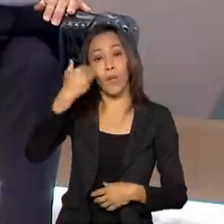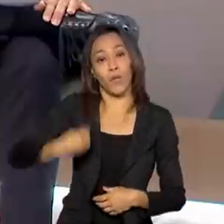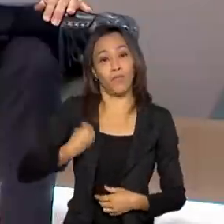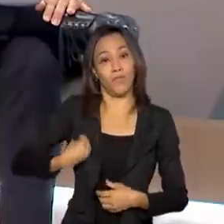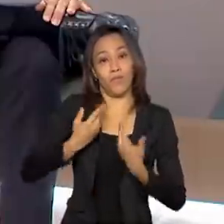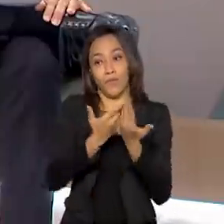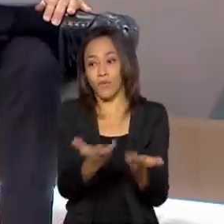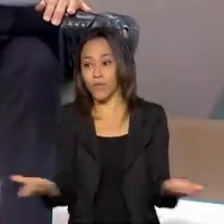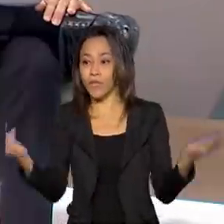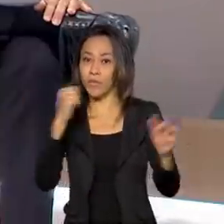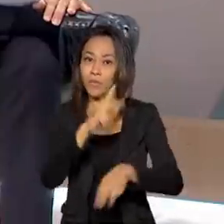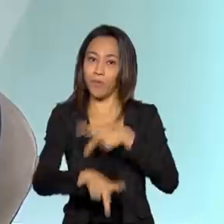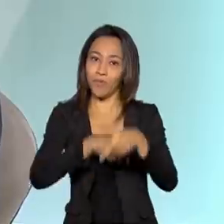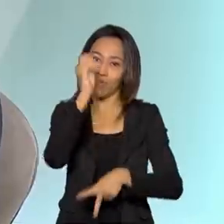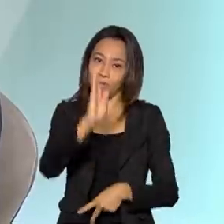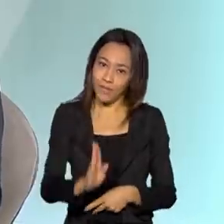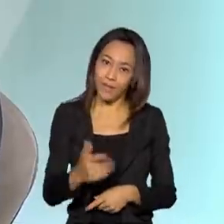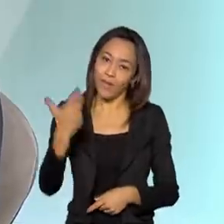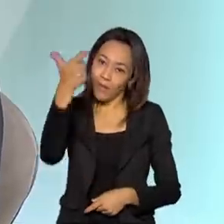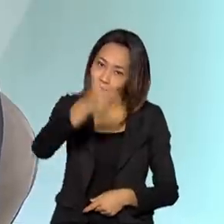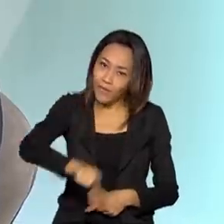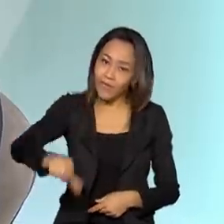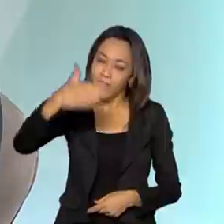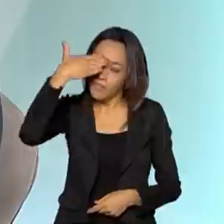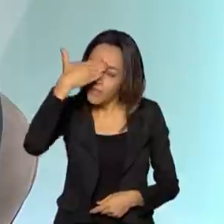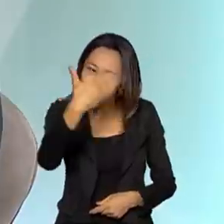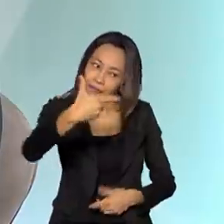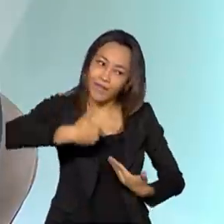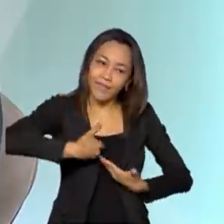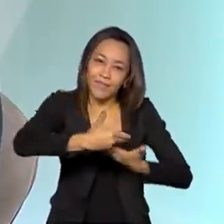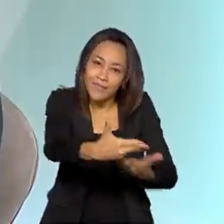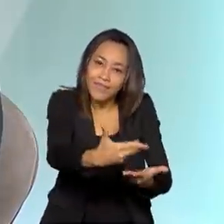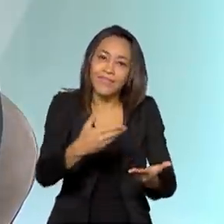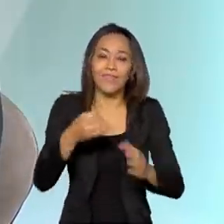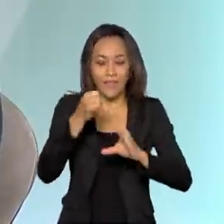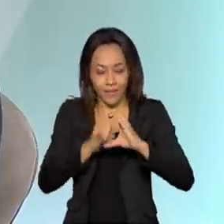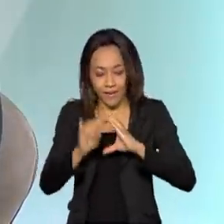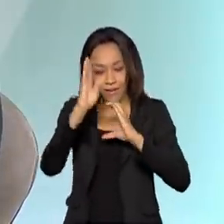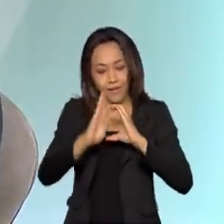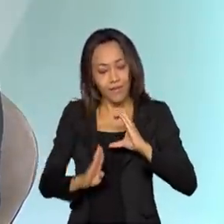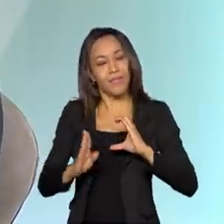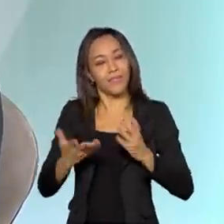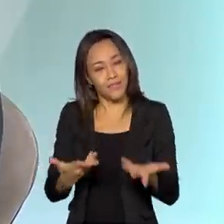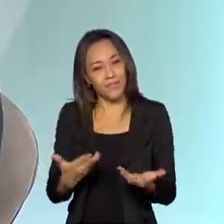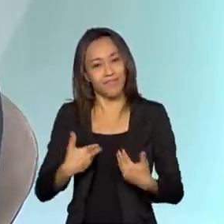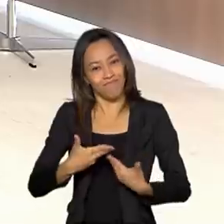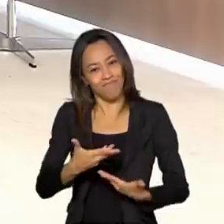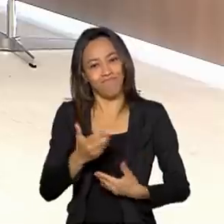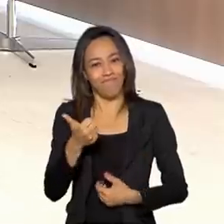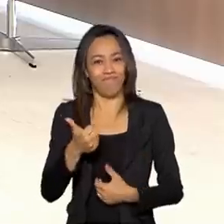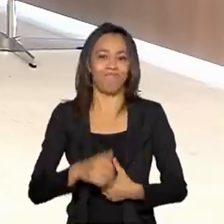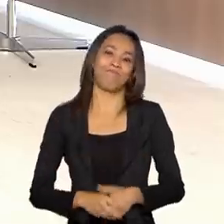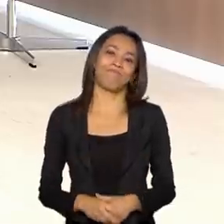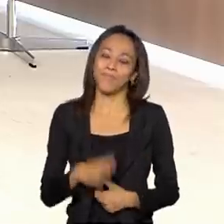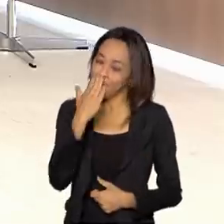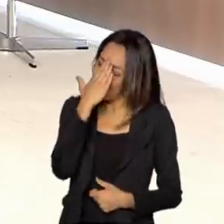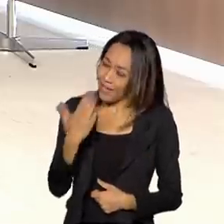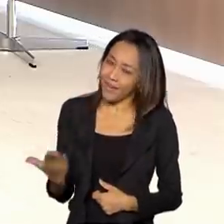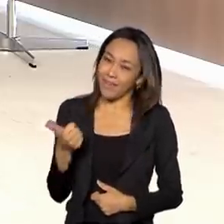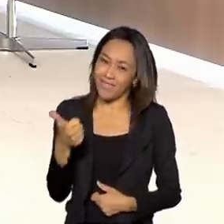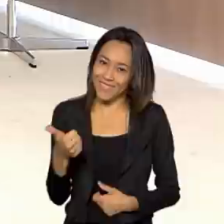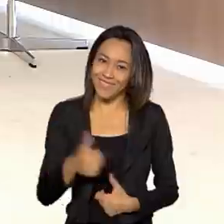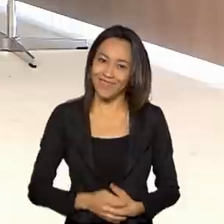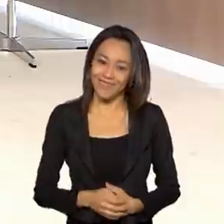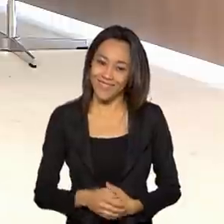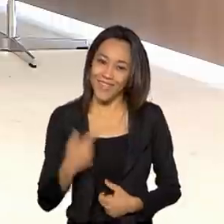vida para todos os brasileiros. Novamente, eu quero agradecer aqui a oportunidade que a ABC nos confere. Muito obrigado, presidente.